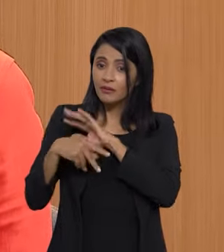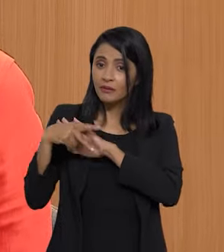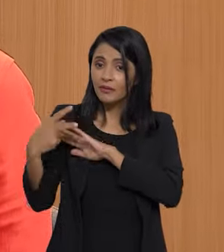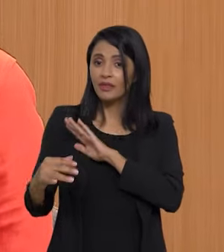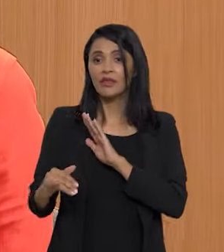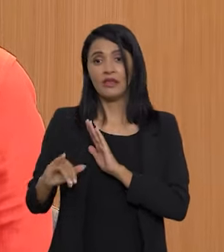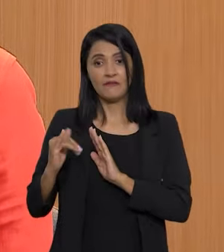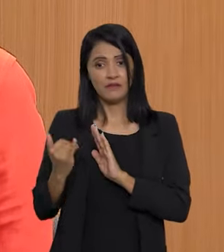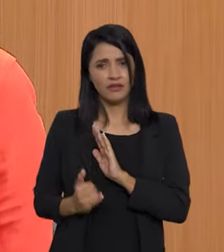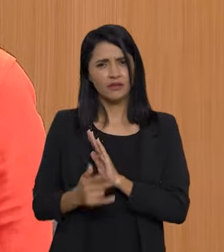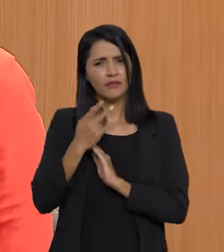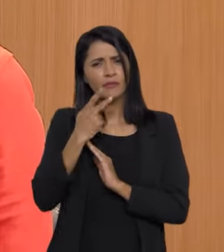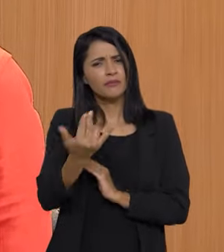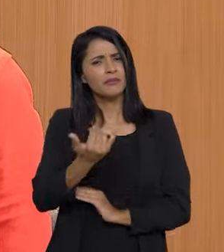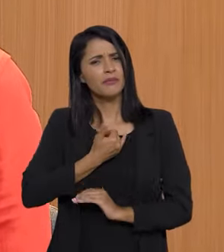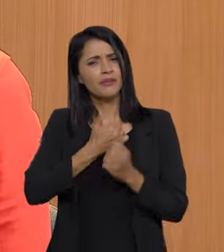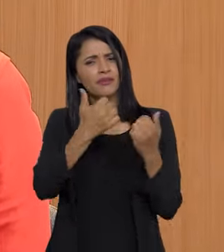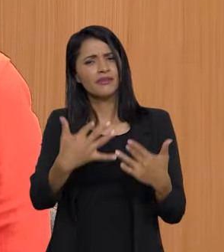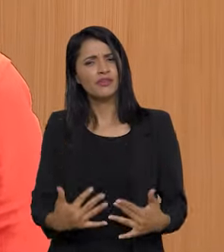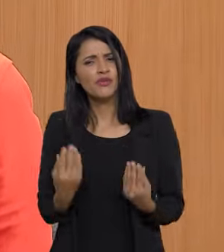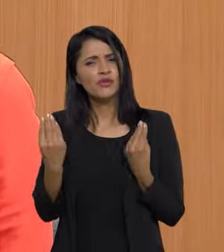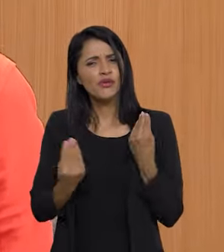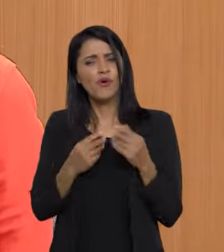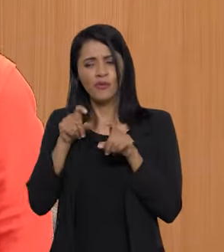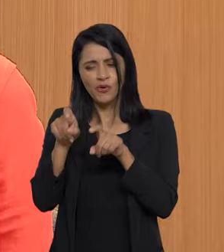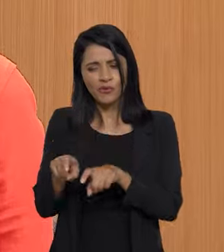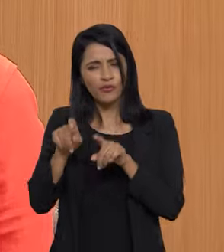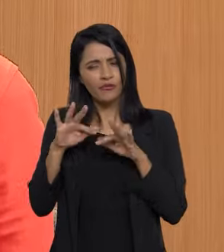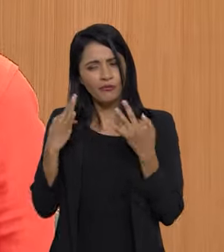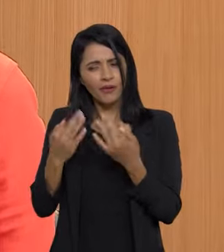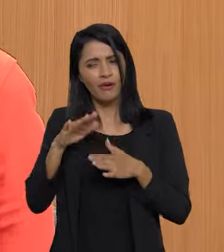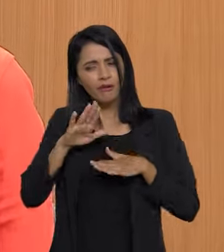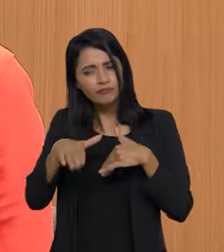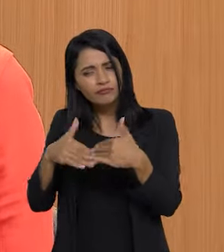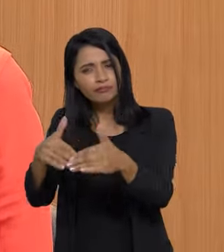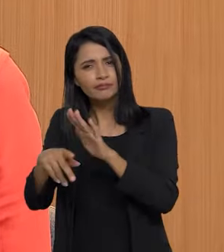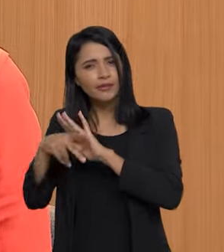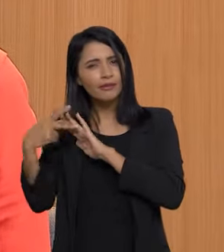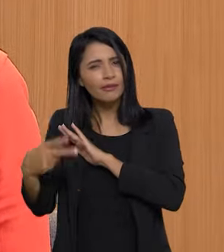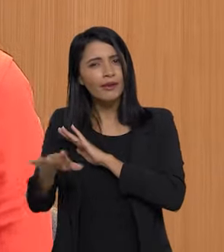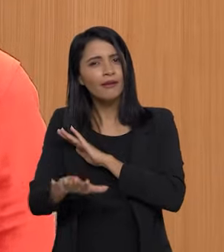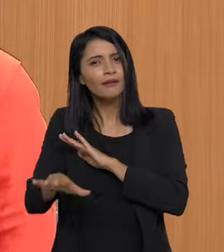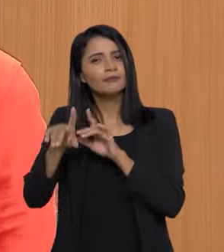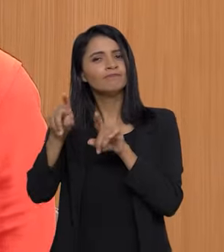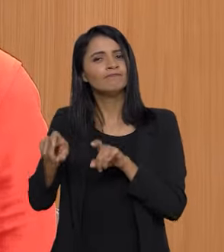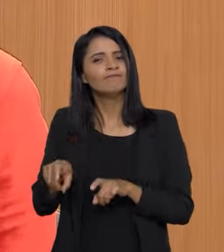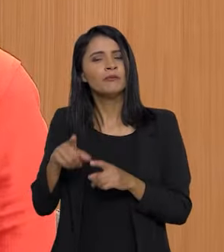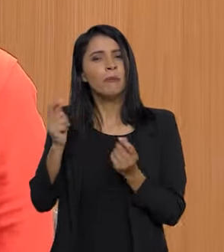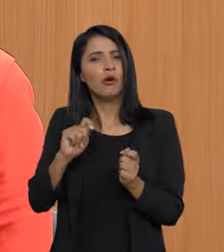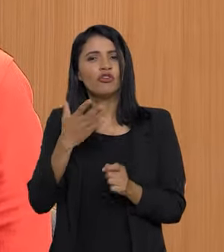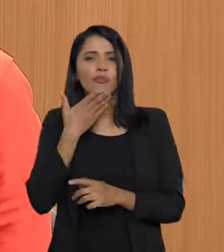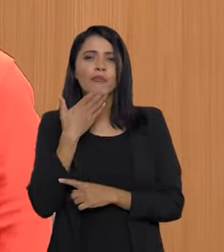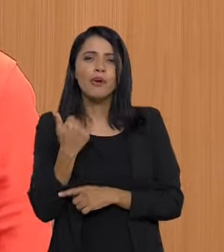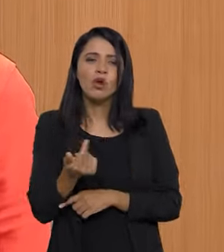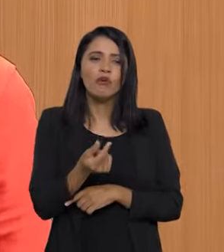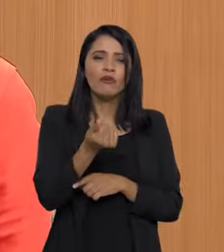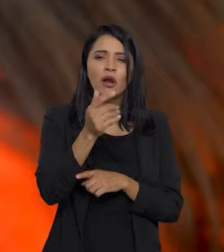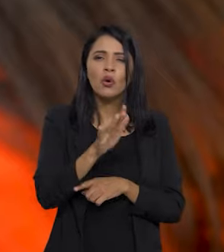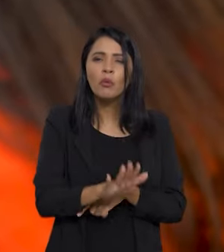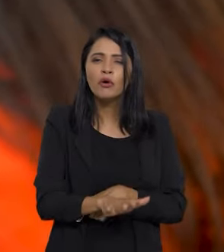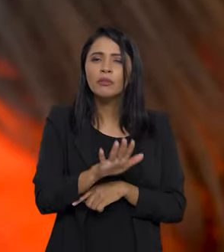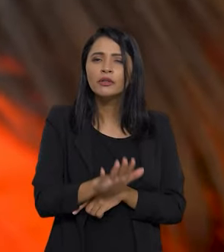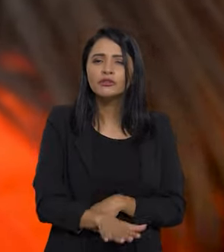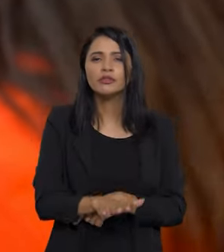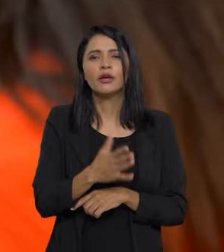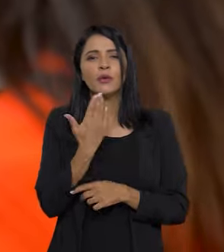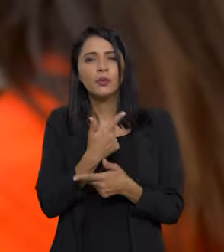controle da inflação. Fala para a gente como a agricultura familiar, como esse desenvolvimento dessa agricultura pode impactar o preço dos